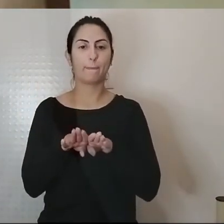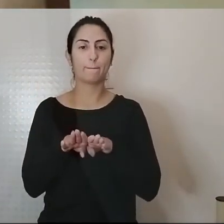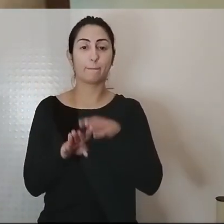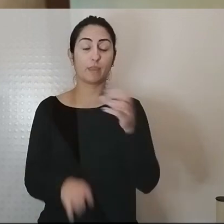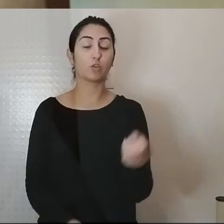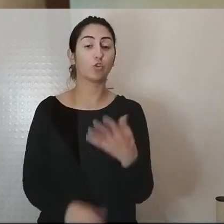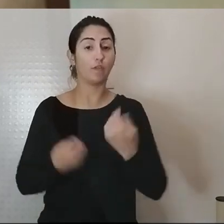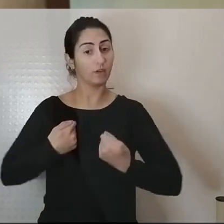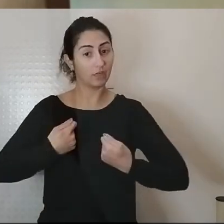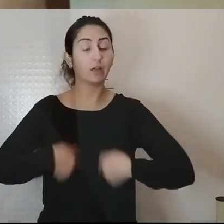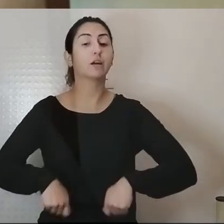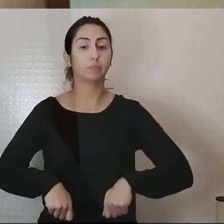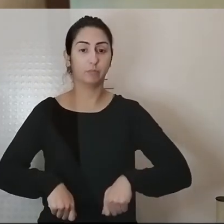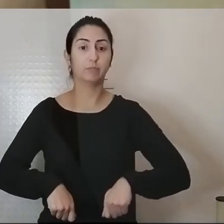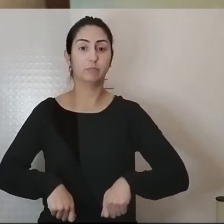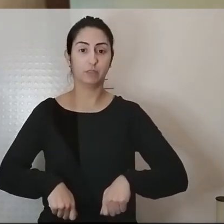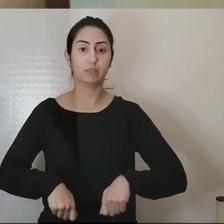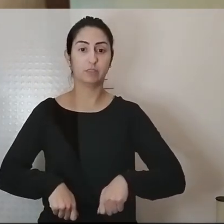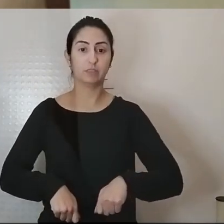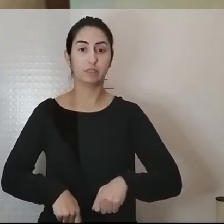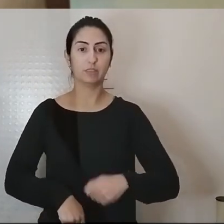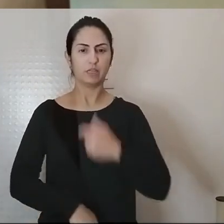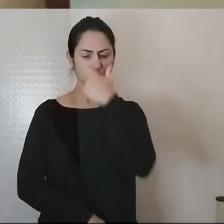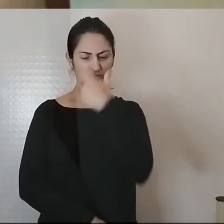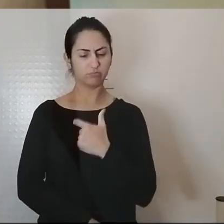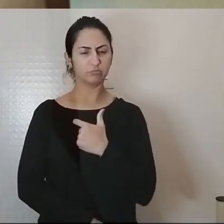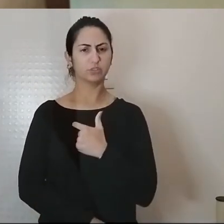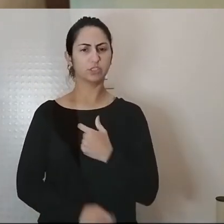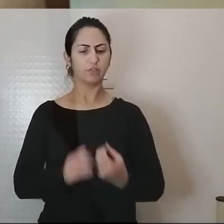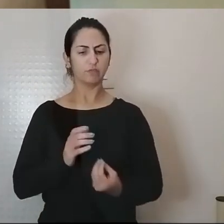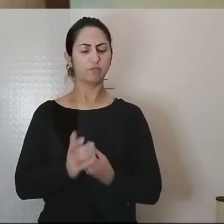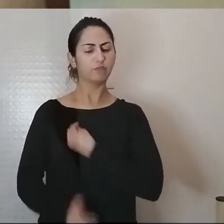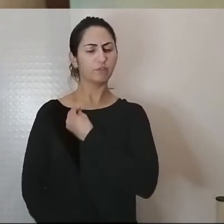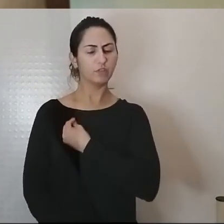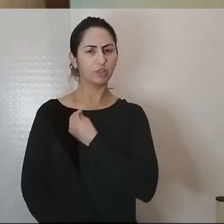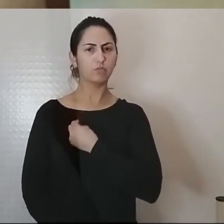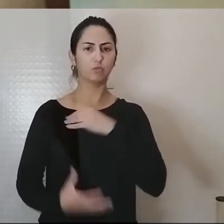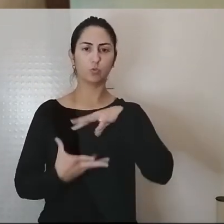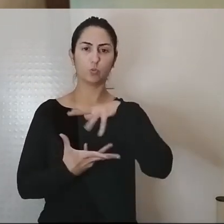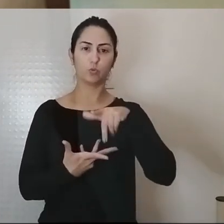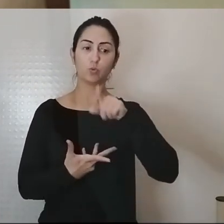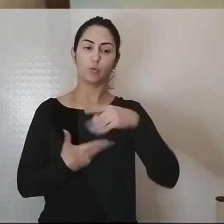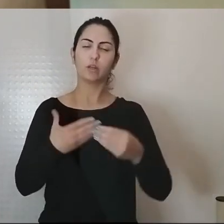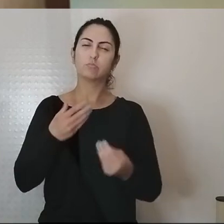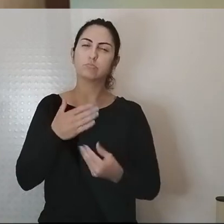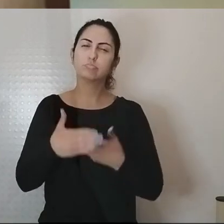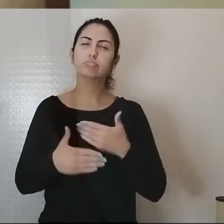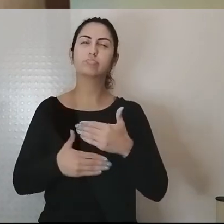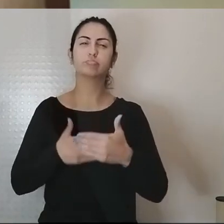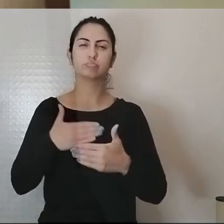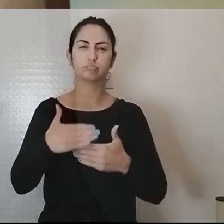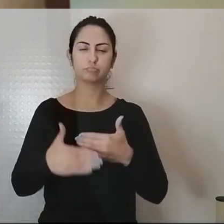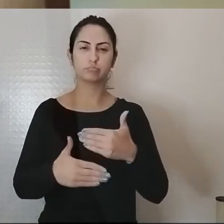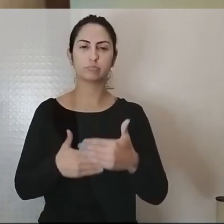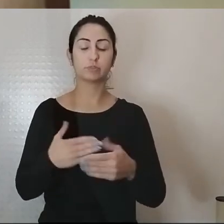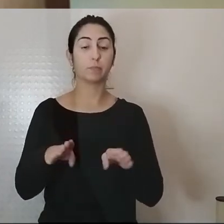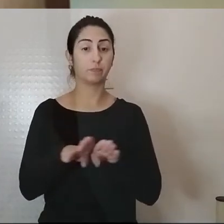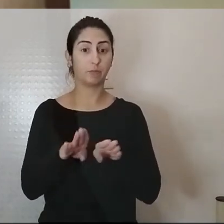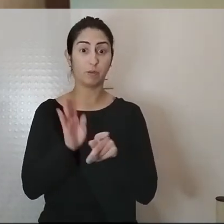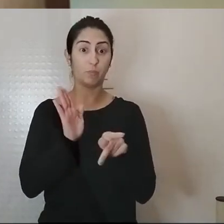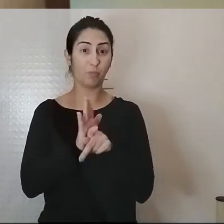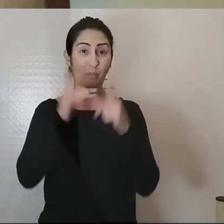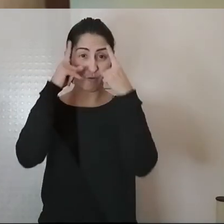capacidades de ser e estar no mundo se vão construindo nesta complexidade com o